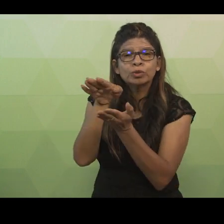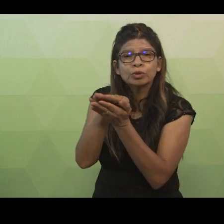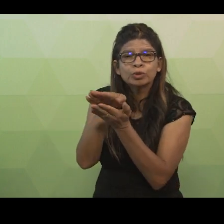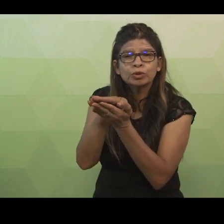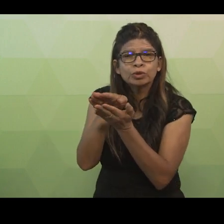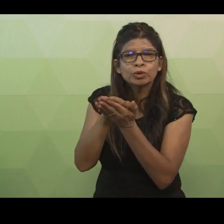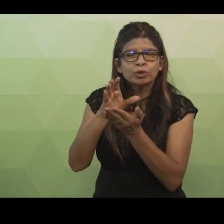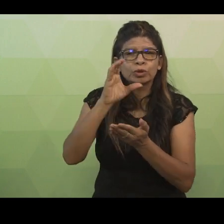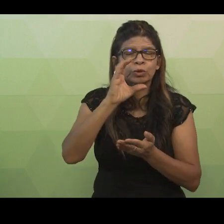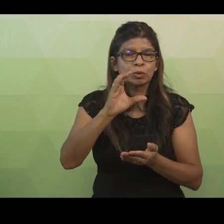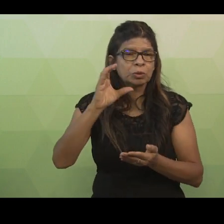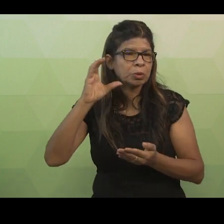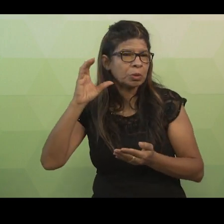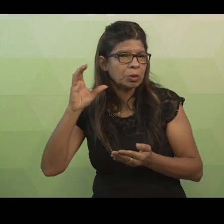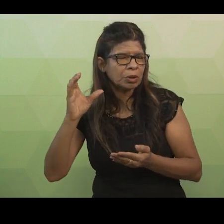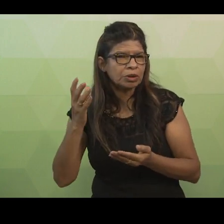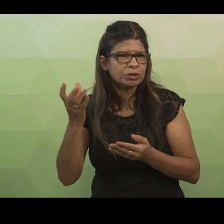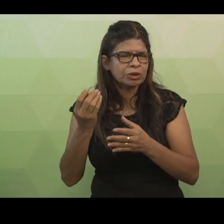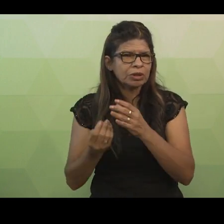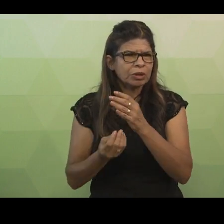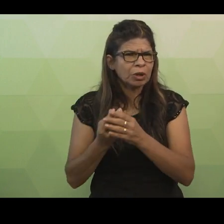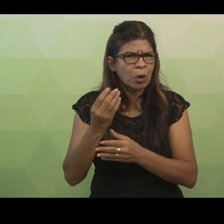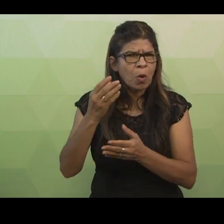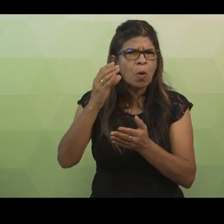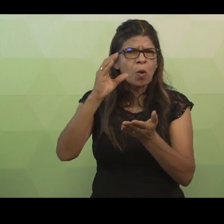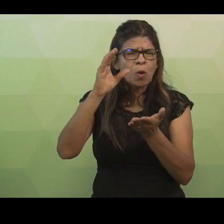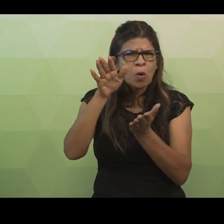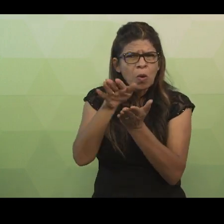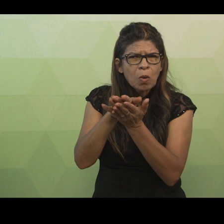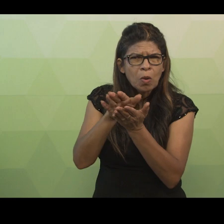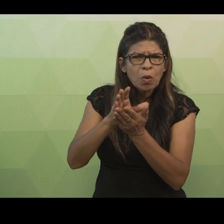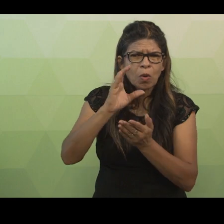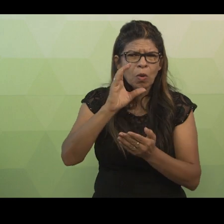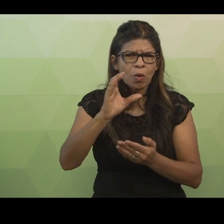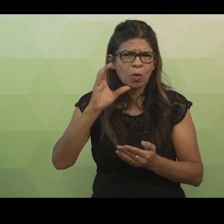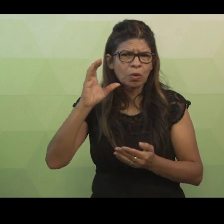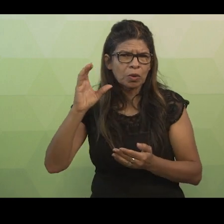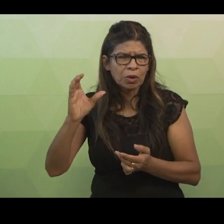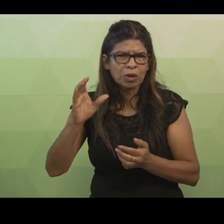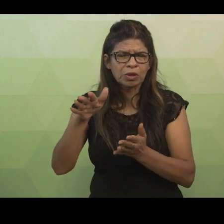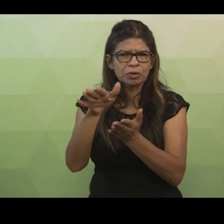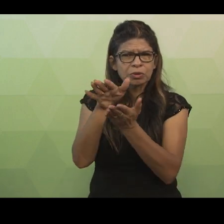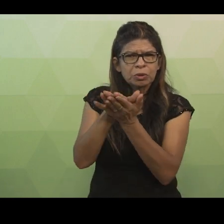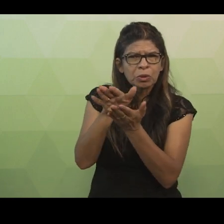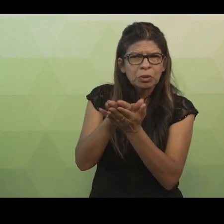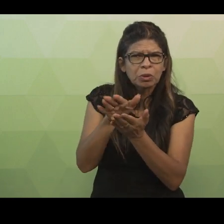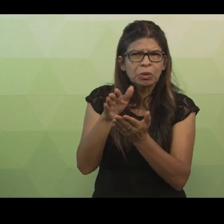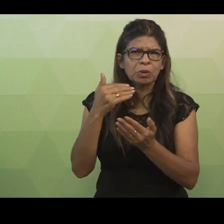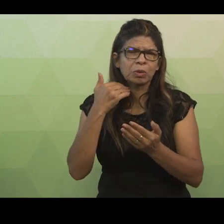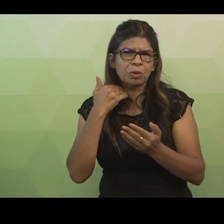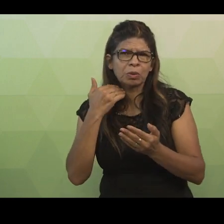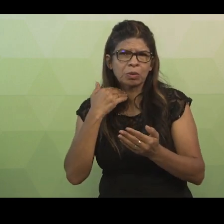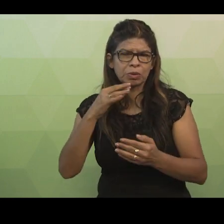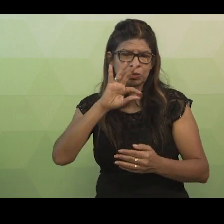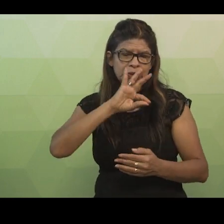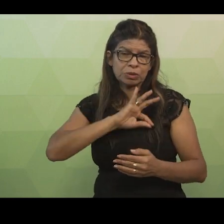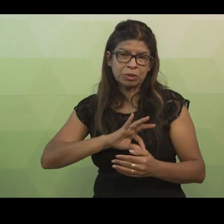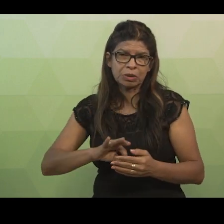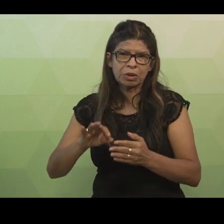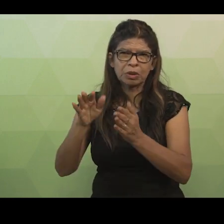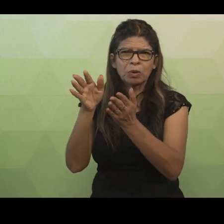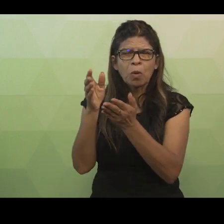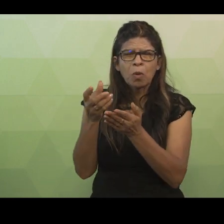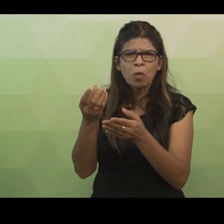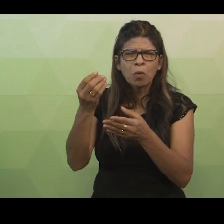Se é uma conta corrente, conta salário ou conta poupança, por exemplo. Todas essas alternativas são